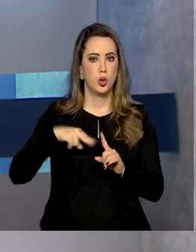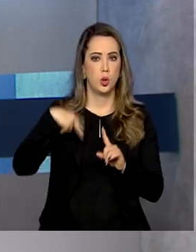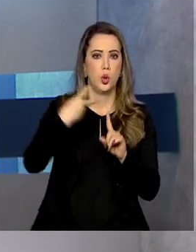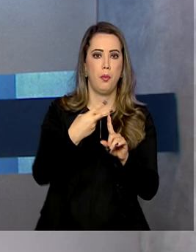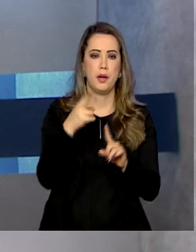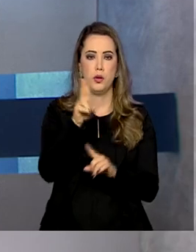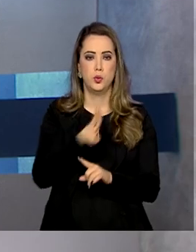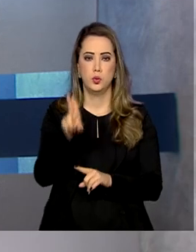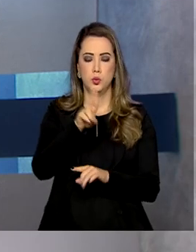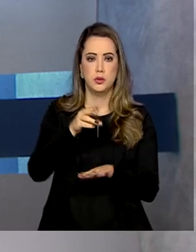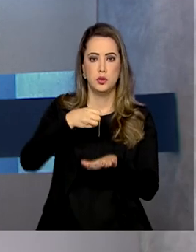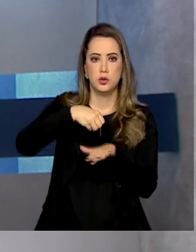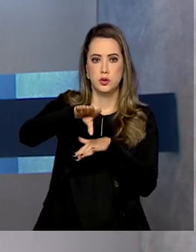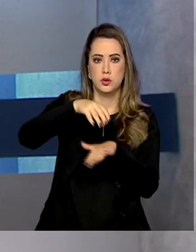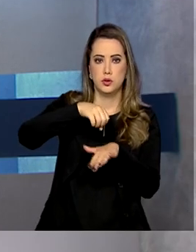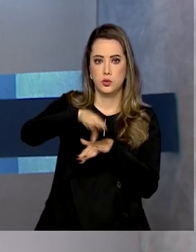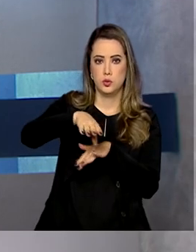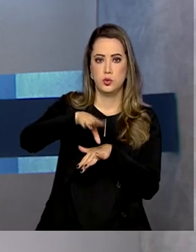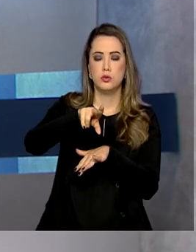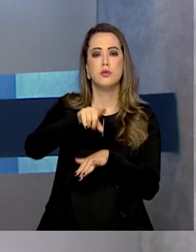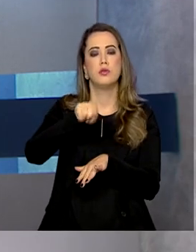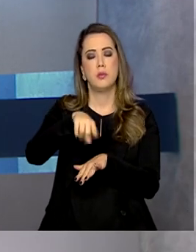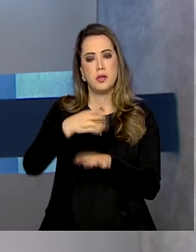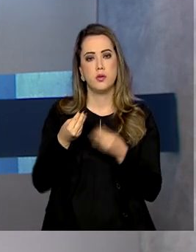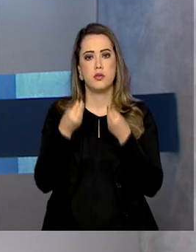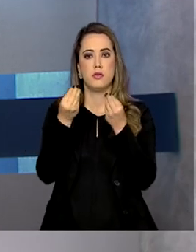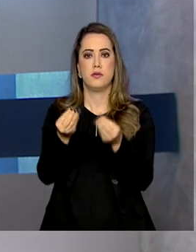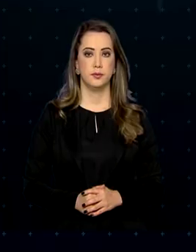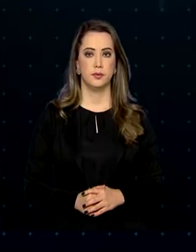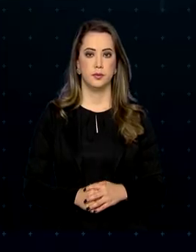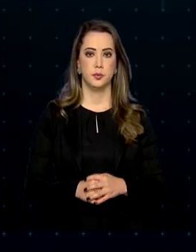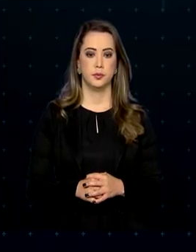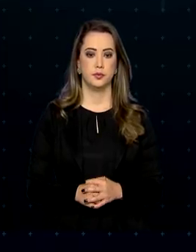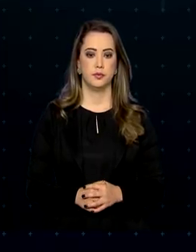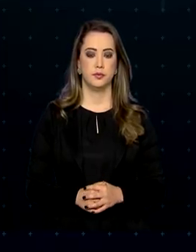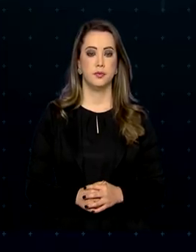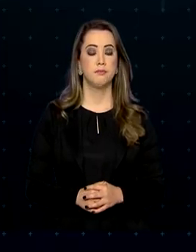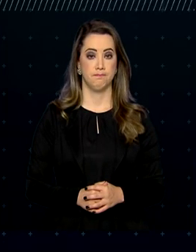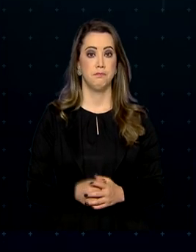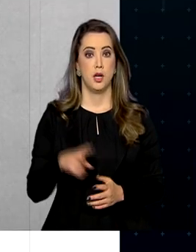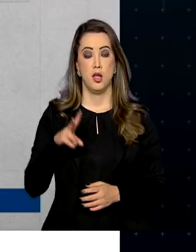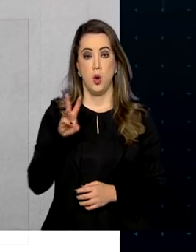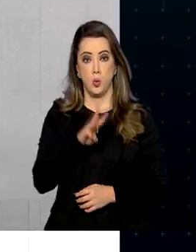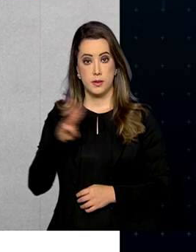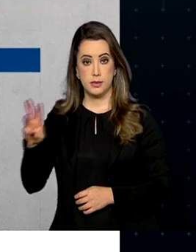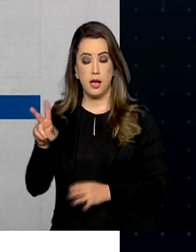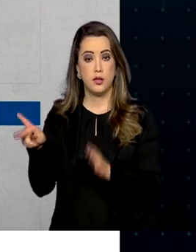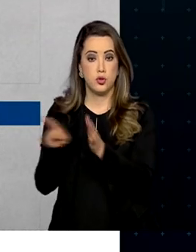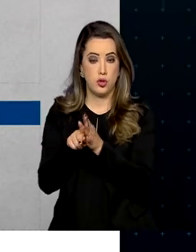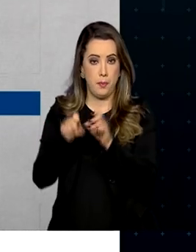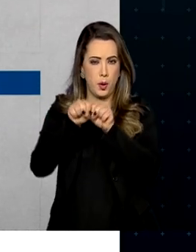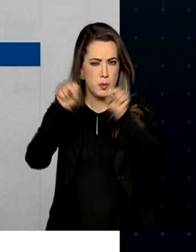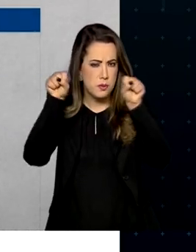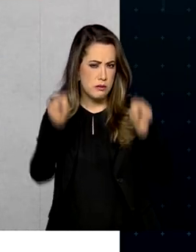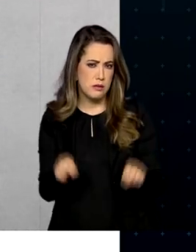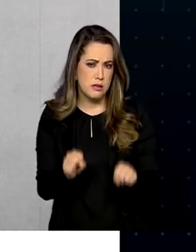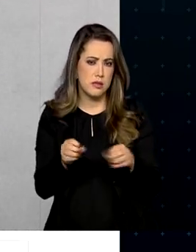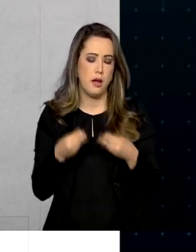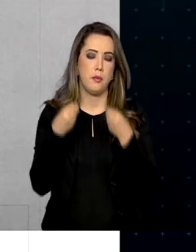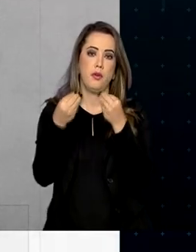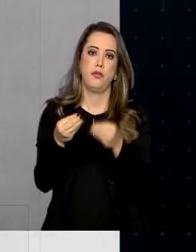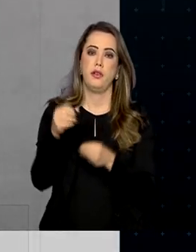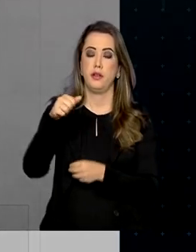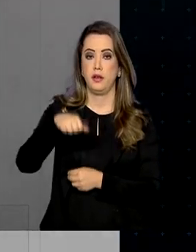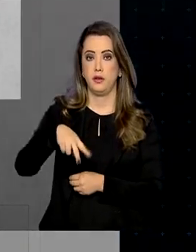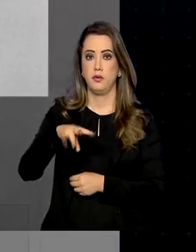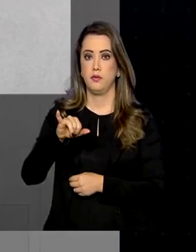informações desse tipo enviadas à Anvisa. O Vigimed é um sistema eletrônico disponibilizado pela